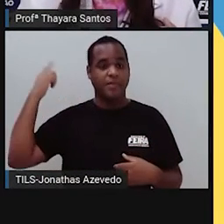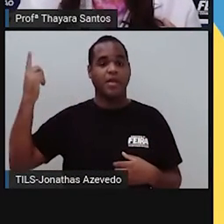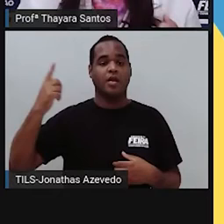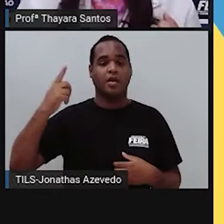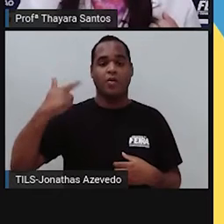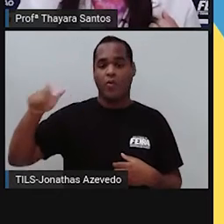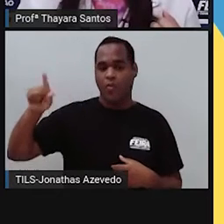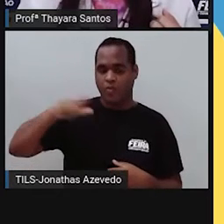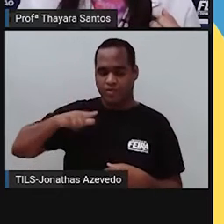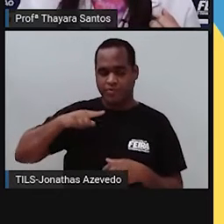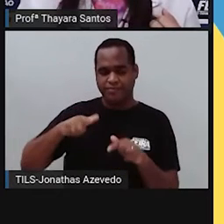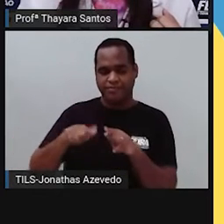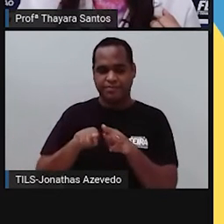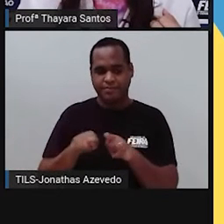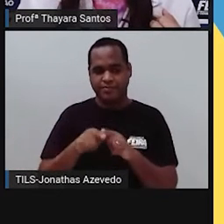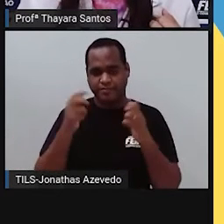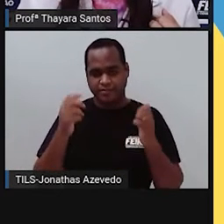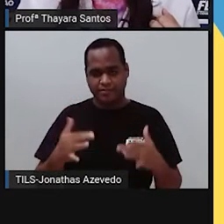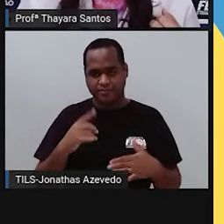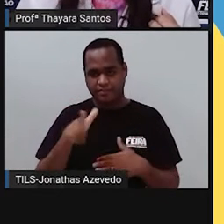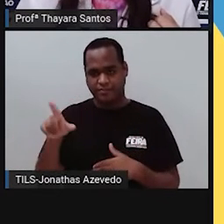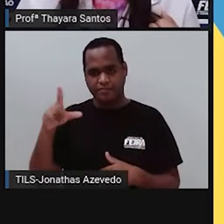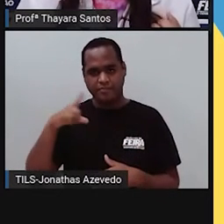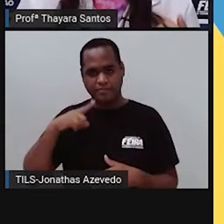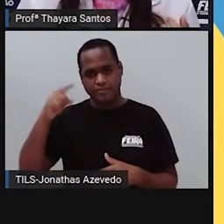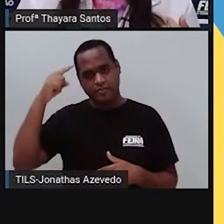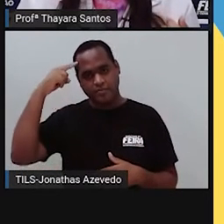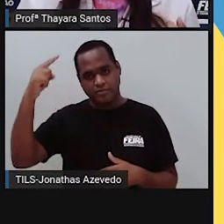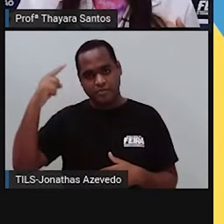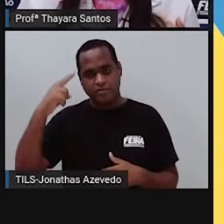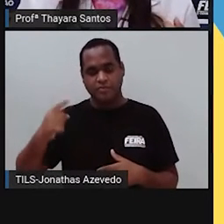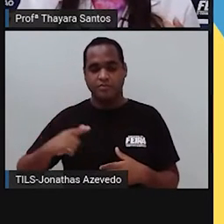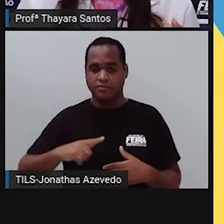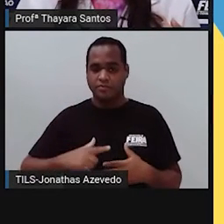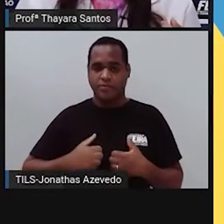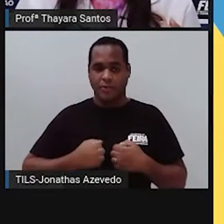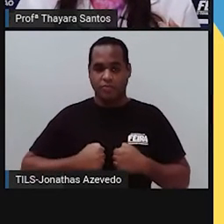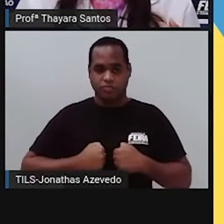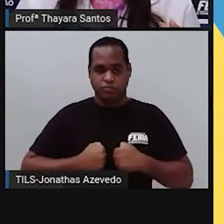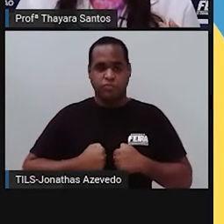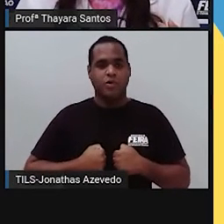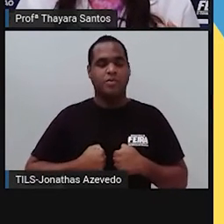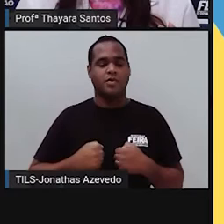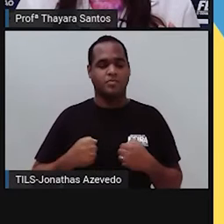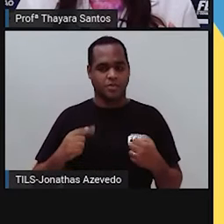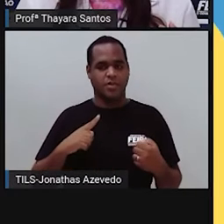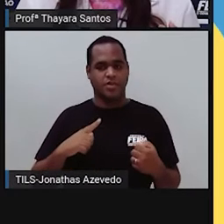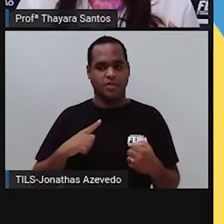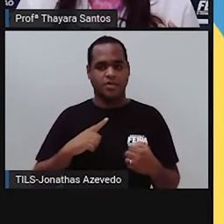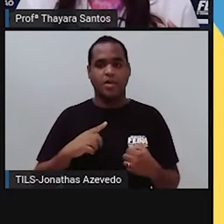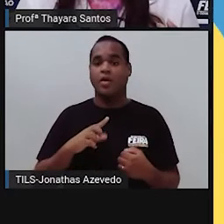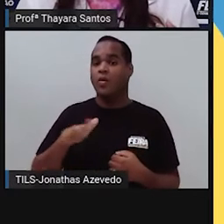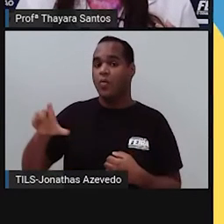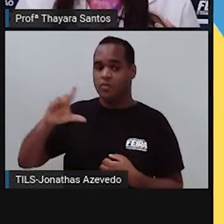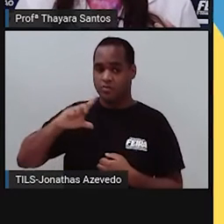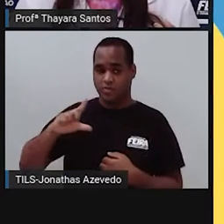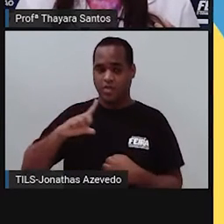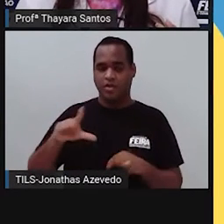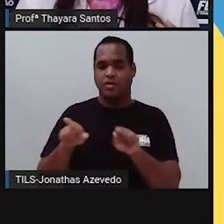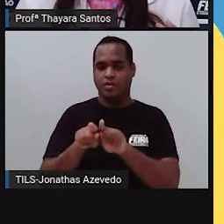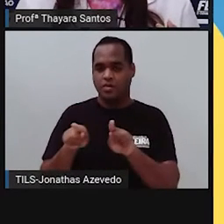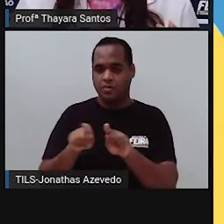tem tecido de revestimento aqui, revestindo o nosso pulmão. A gente tem mais tecido de revestimento